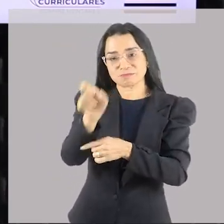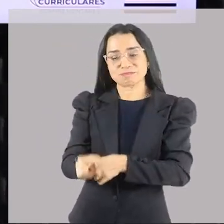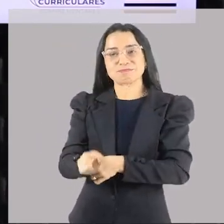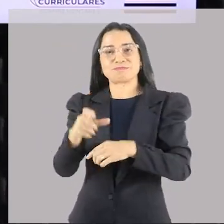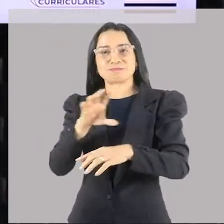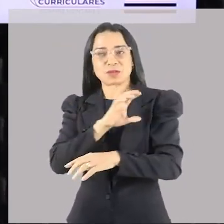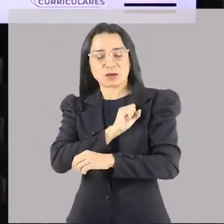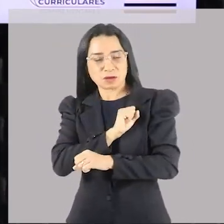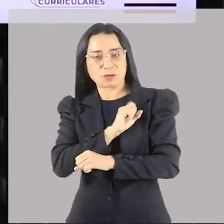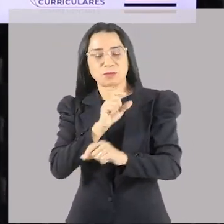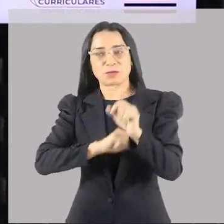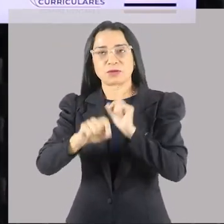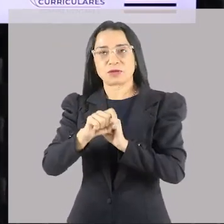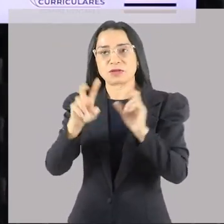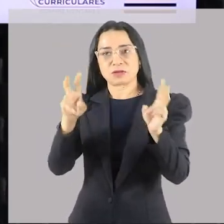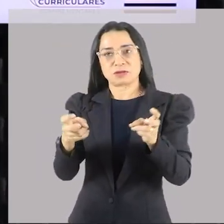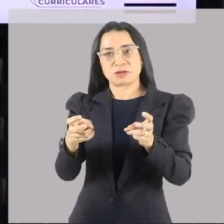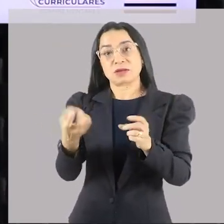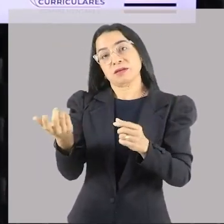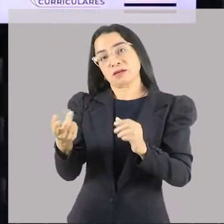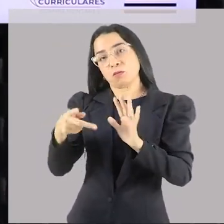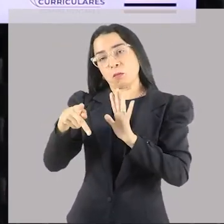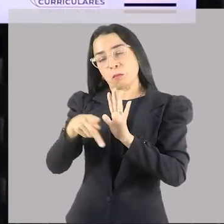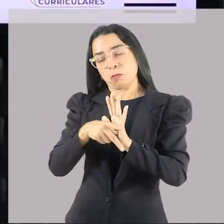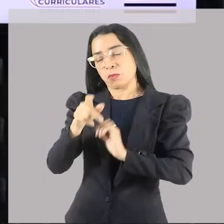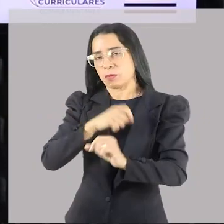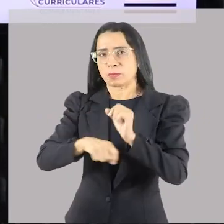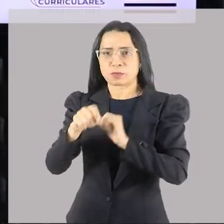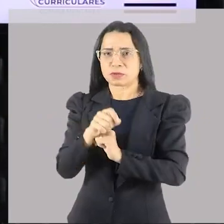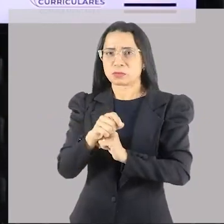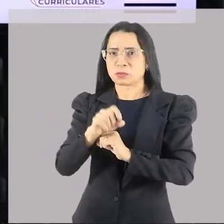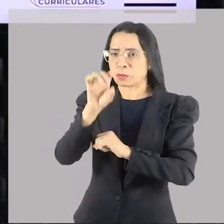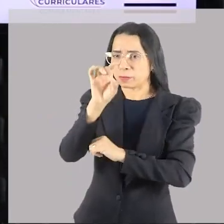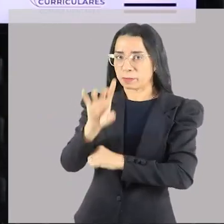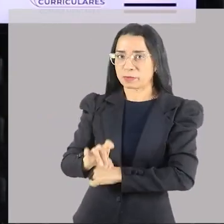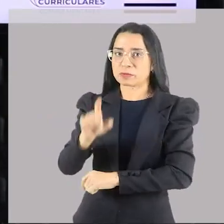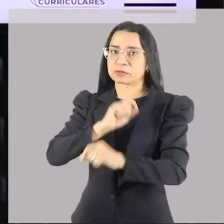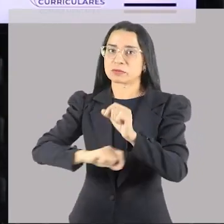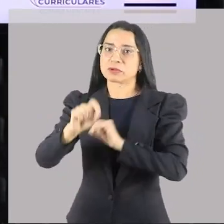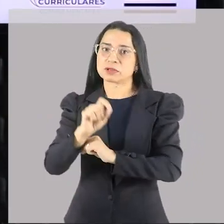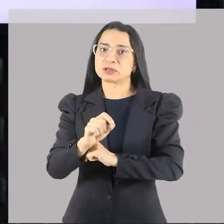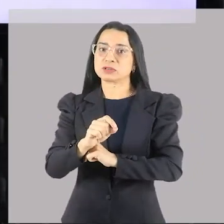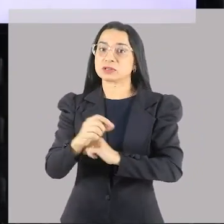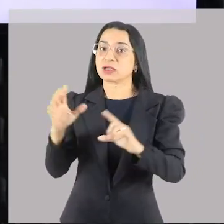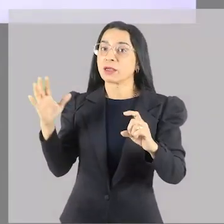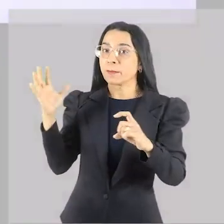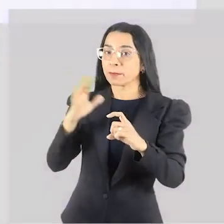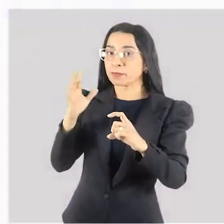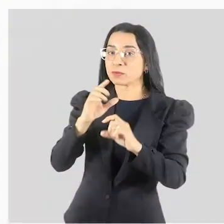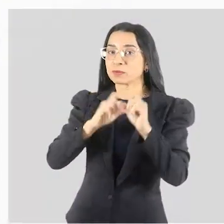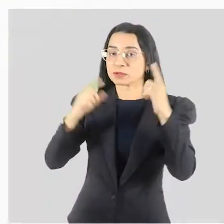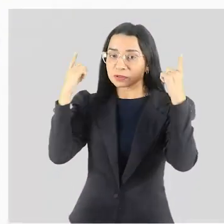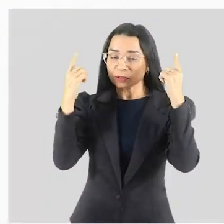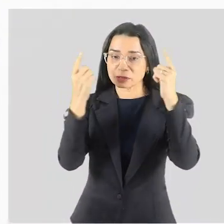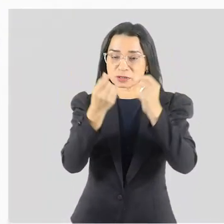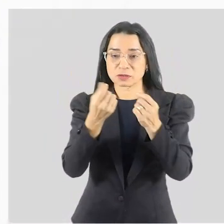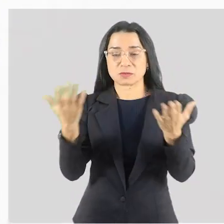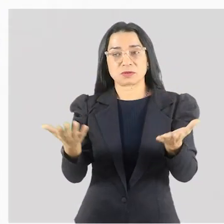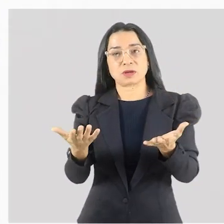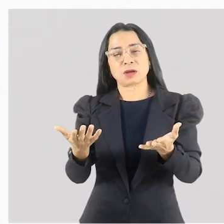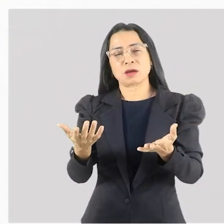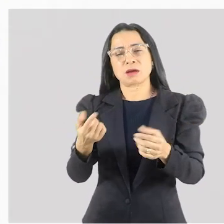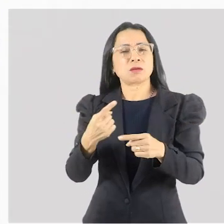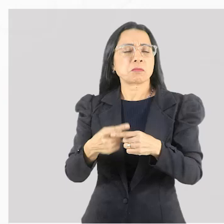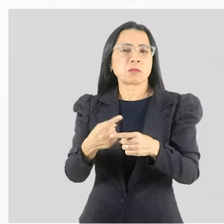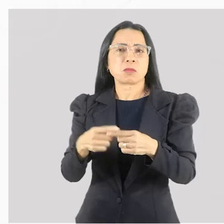especialista em mitologia grega, mas eu acho divertido, até para a gente entender por que uma civilização dessa, que hoje é um país também,